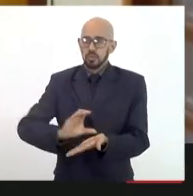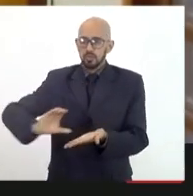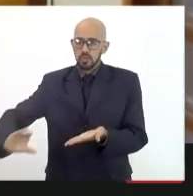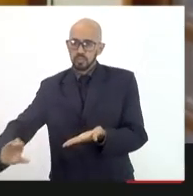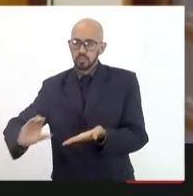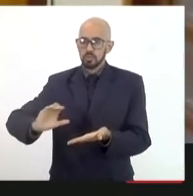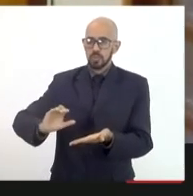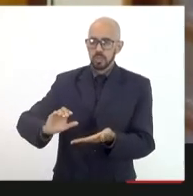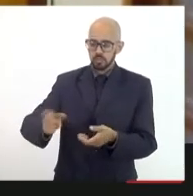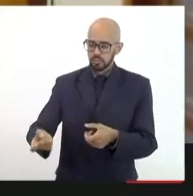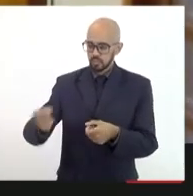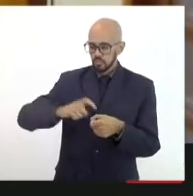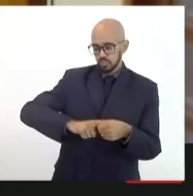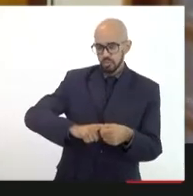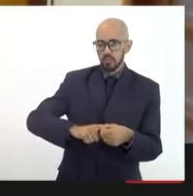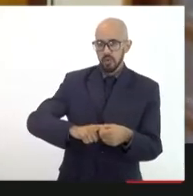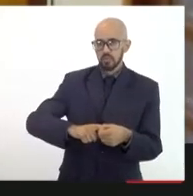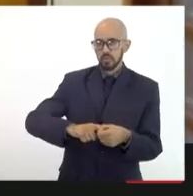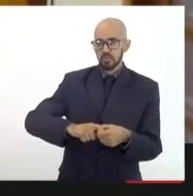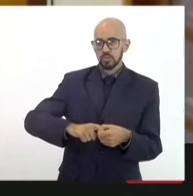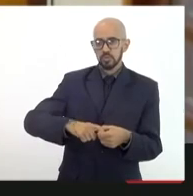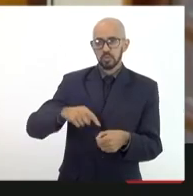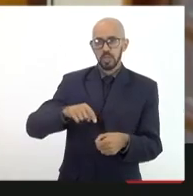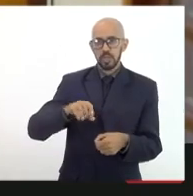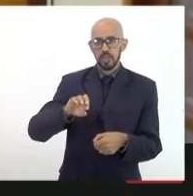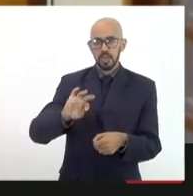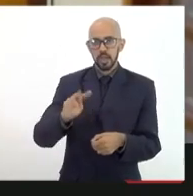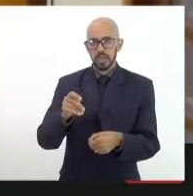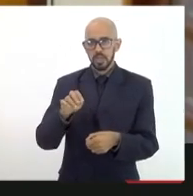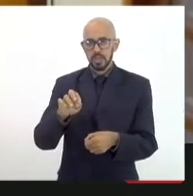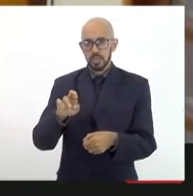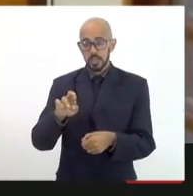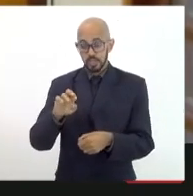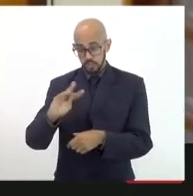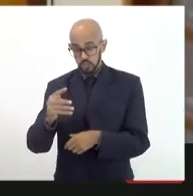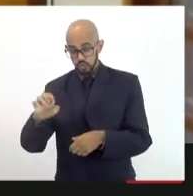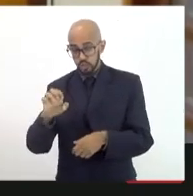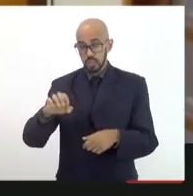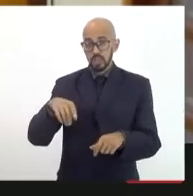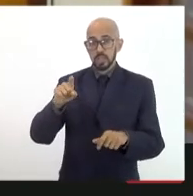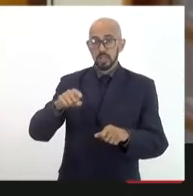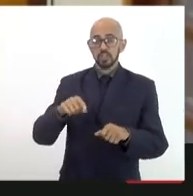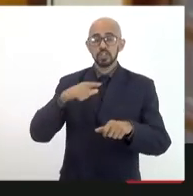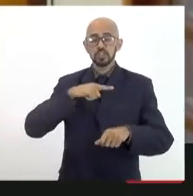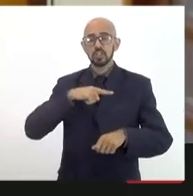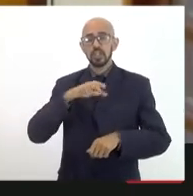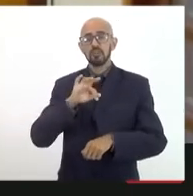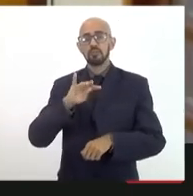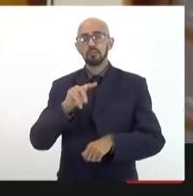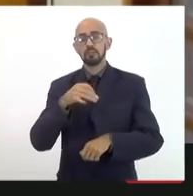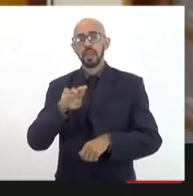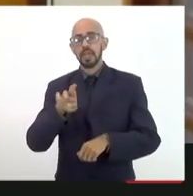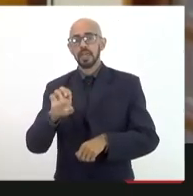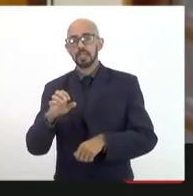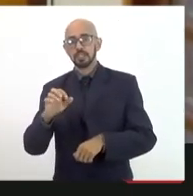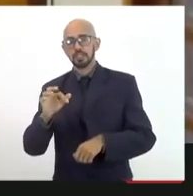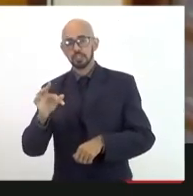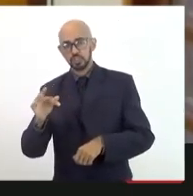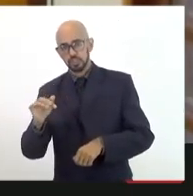reembolsável com crédito. A FAPERJ tem uma ação inovadora, a gente ainda não conseguiu medir direito o impacto, estamos agora no segundo